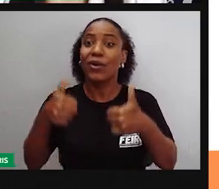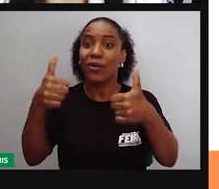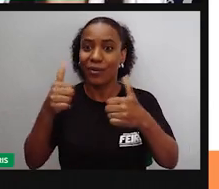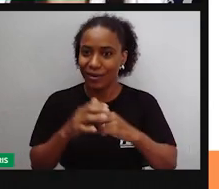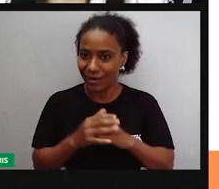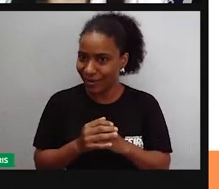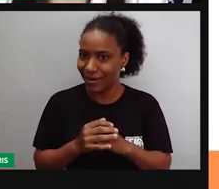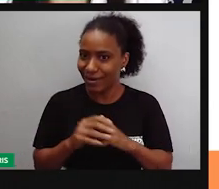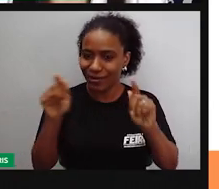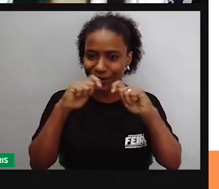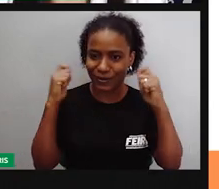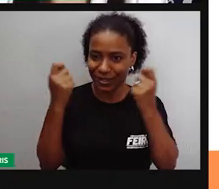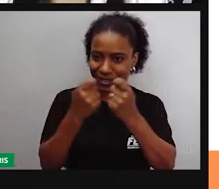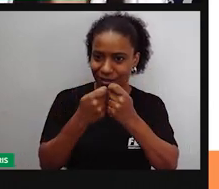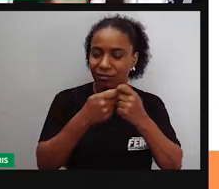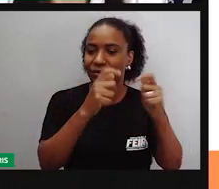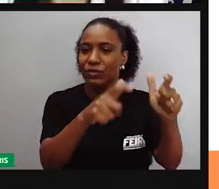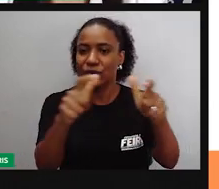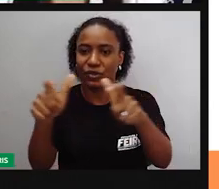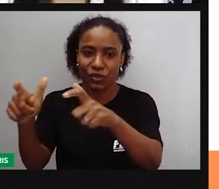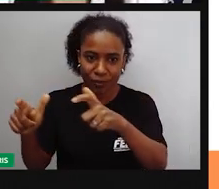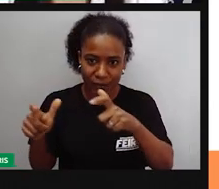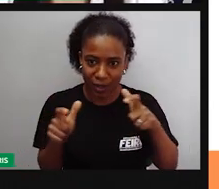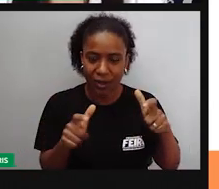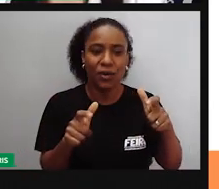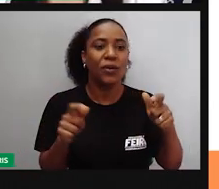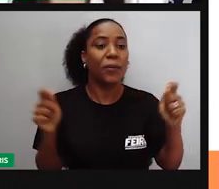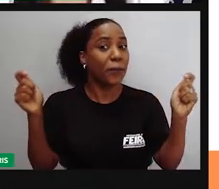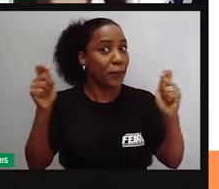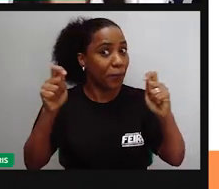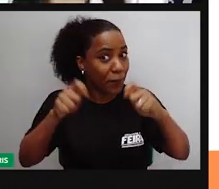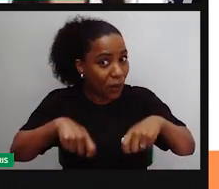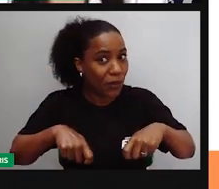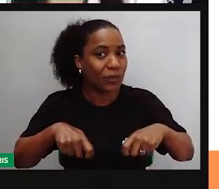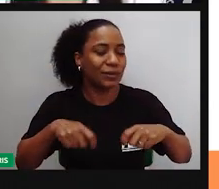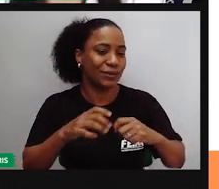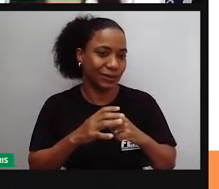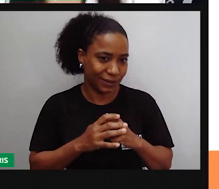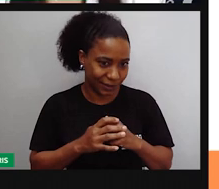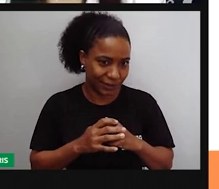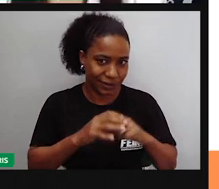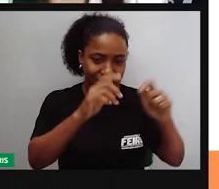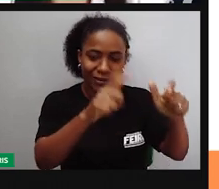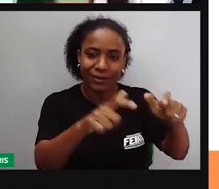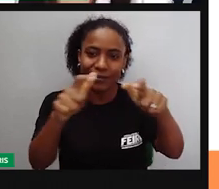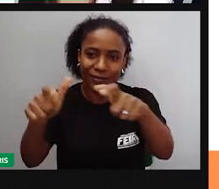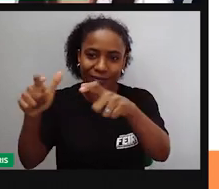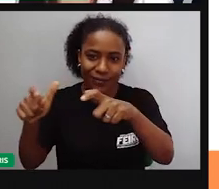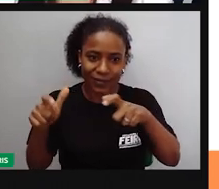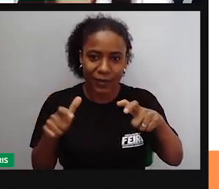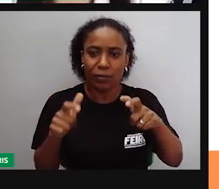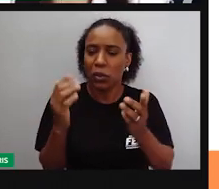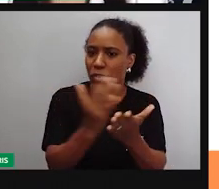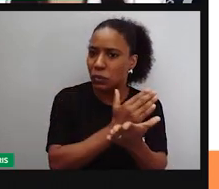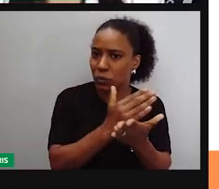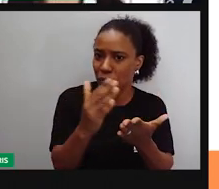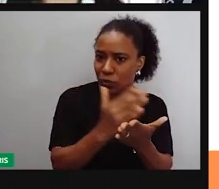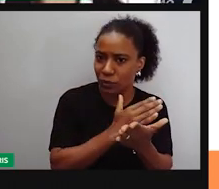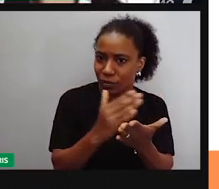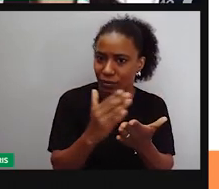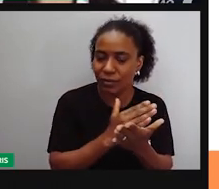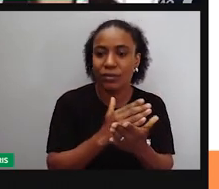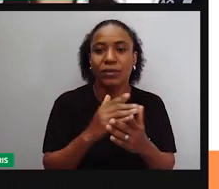podem, né? Se colocar dentro de um bairro como um todo, mas podem aí também existir subdivisões, e aí ter